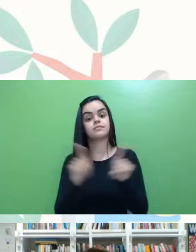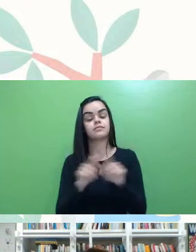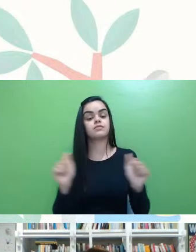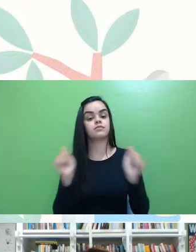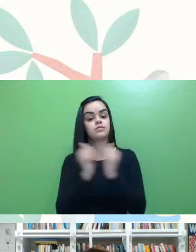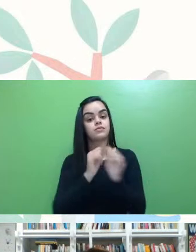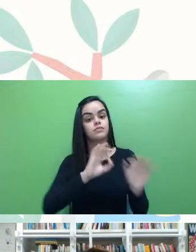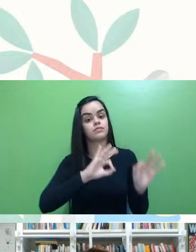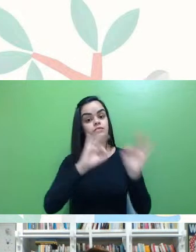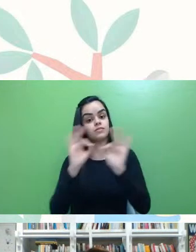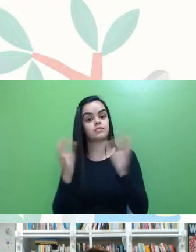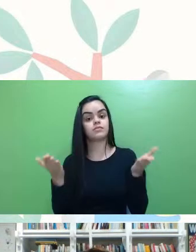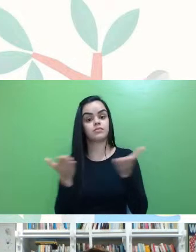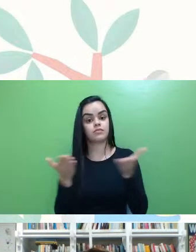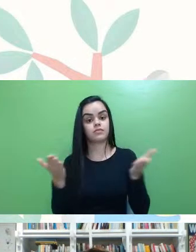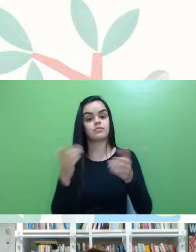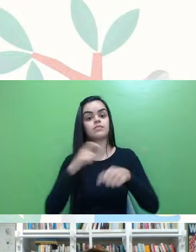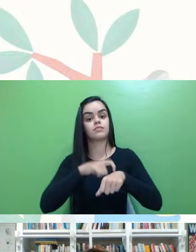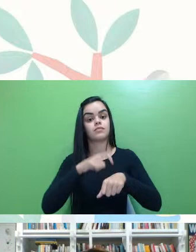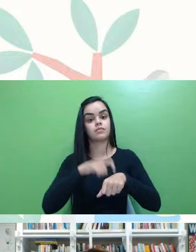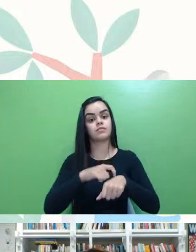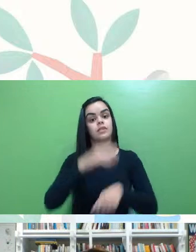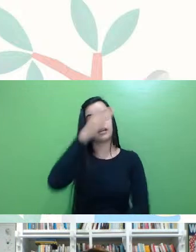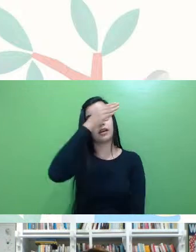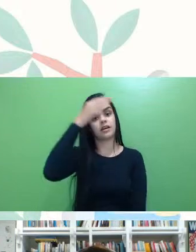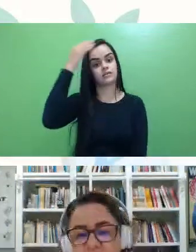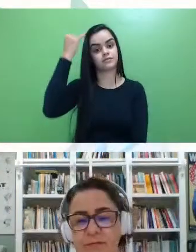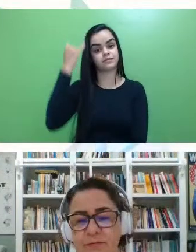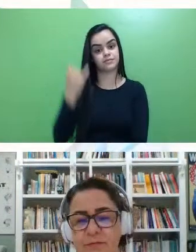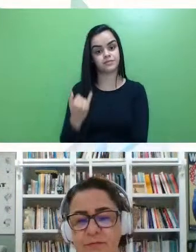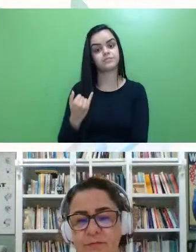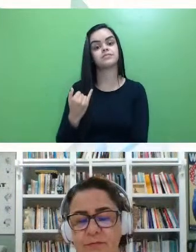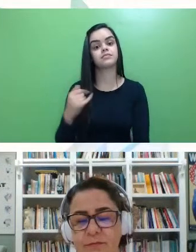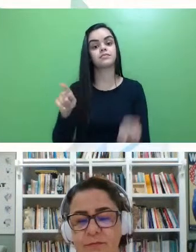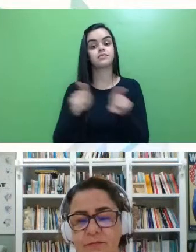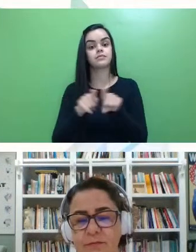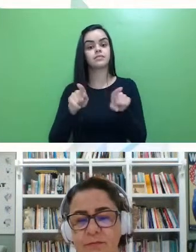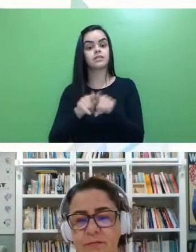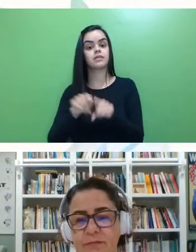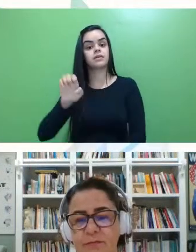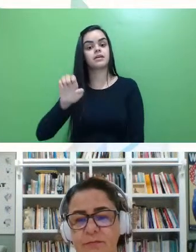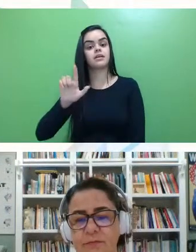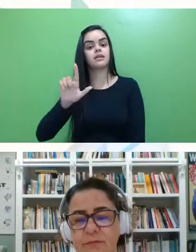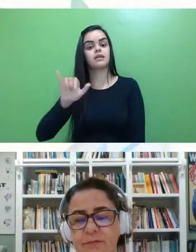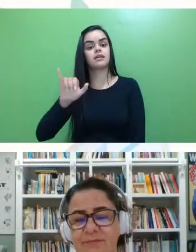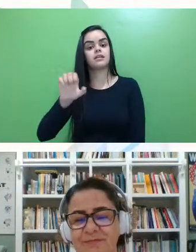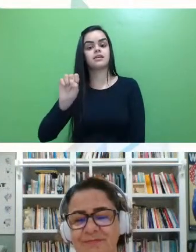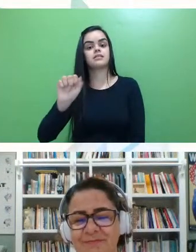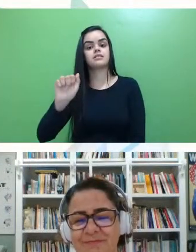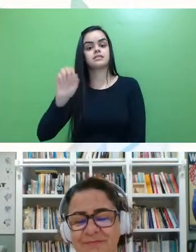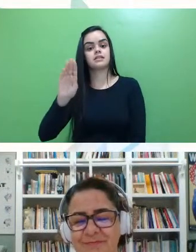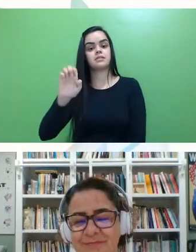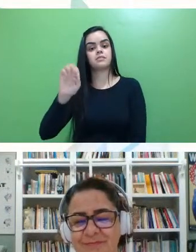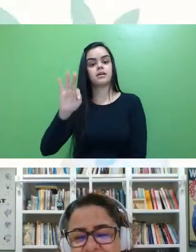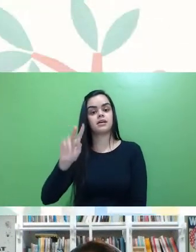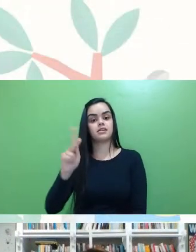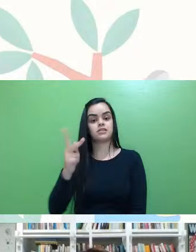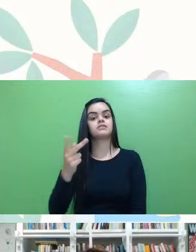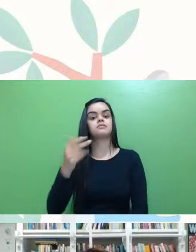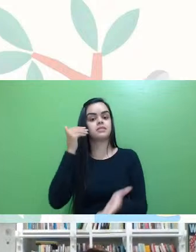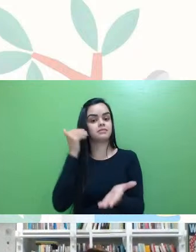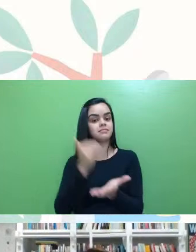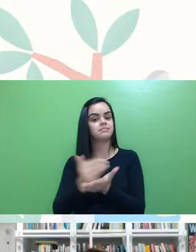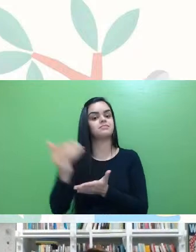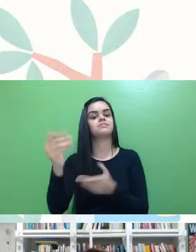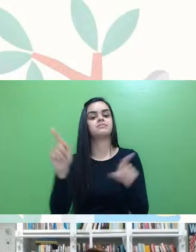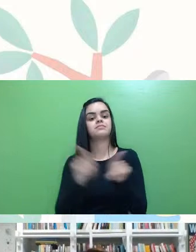acompanhar nessa noite, Jéssica Honório e Elisabeth Forcadelli. Então, para dar início aos trabalhos,